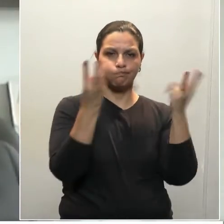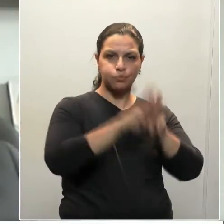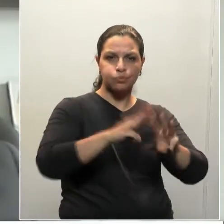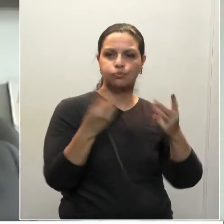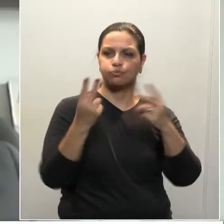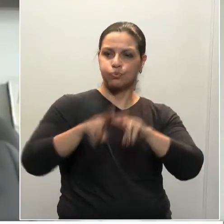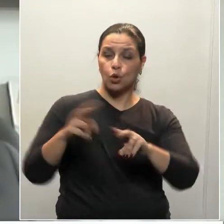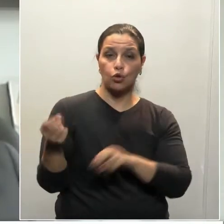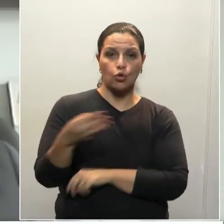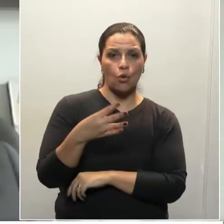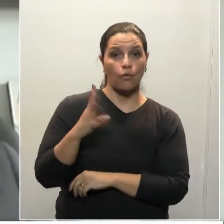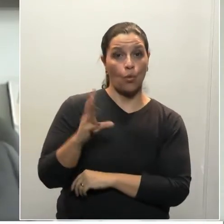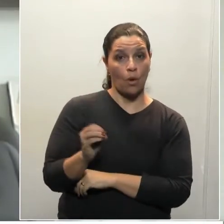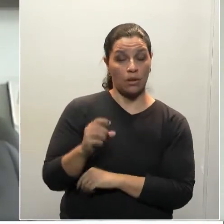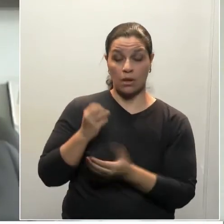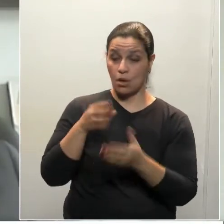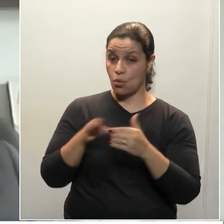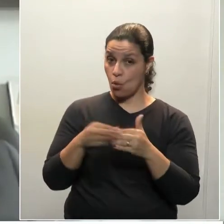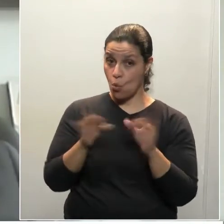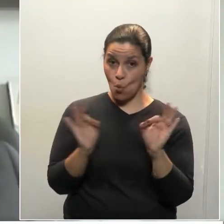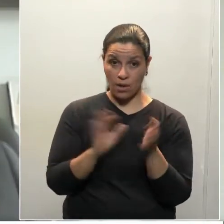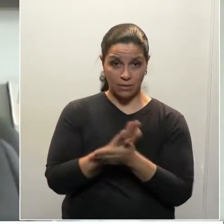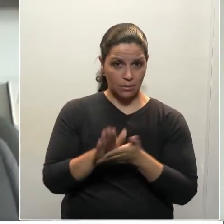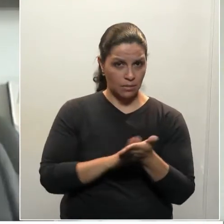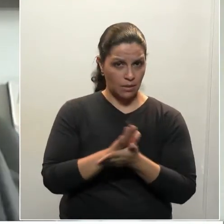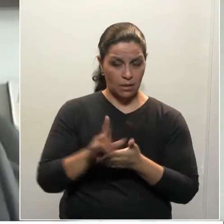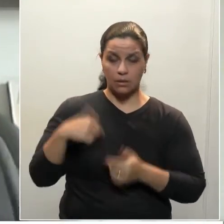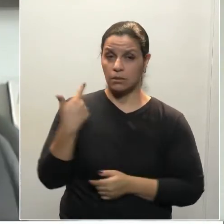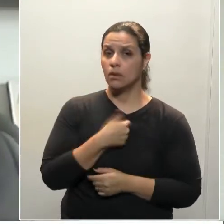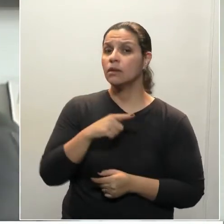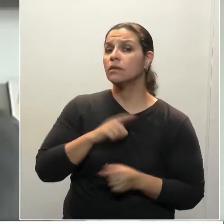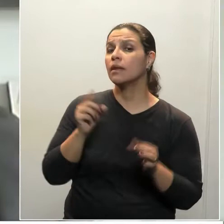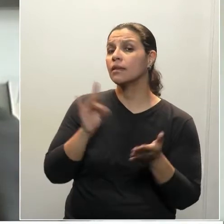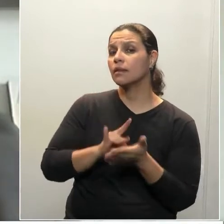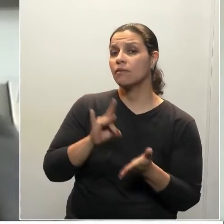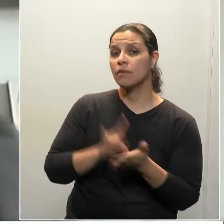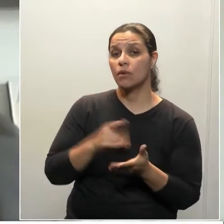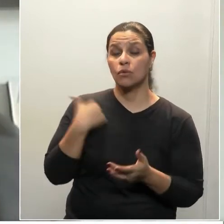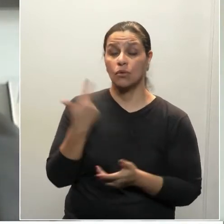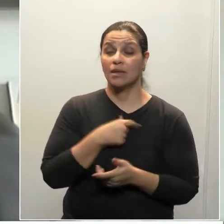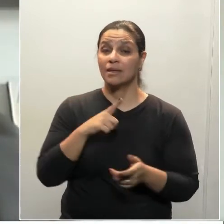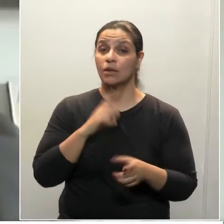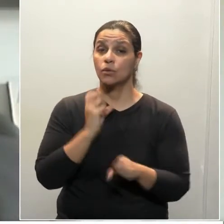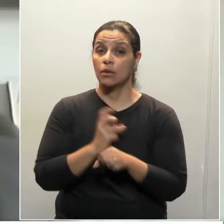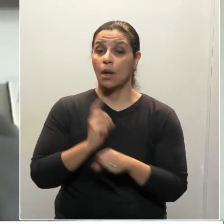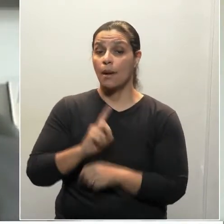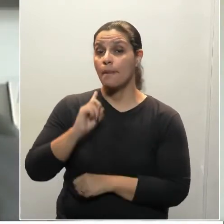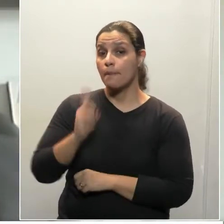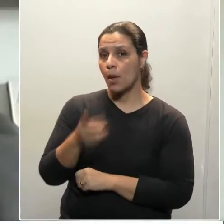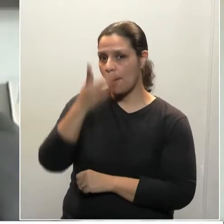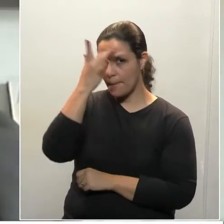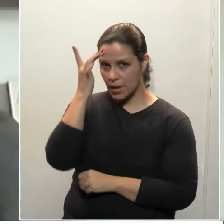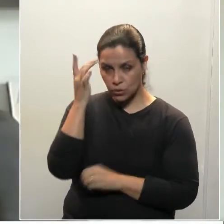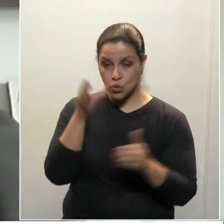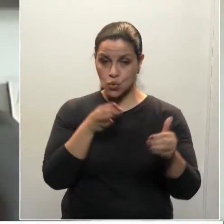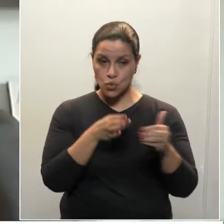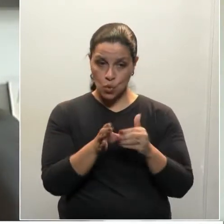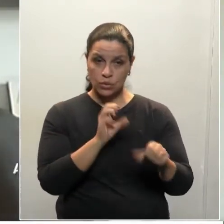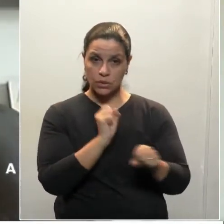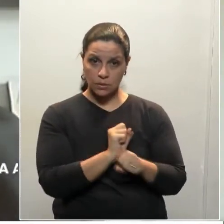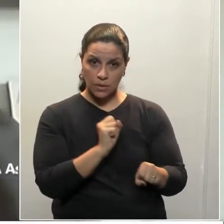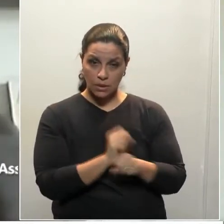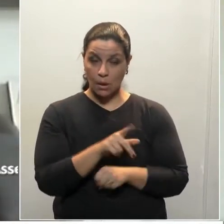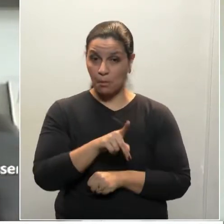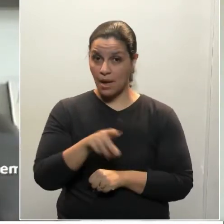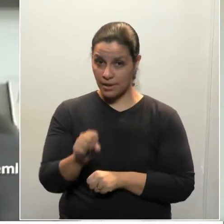e se não for feito o concurso, nós teremos, na verdade, nós temos mil pessoas para assumirem, mas assumirem parte do lugar